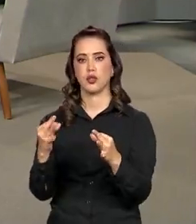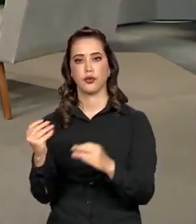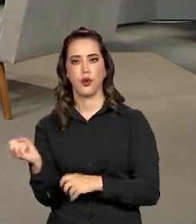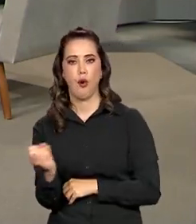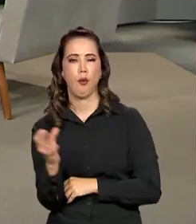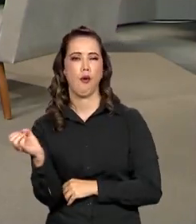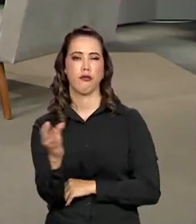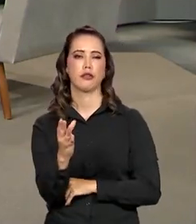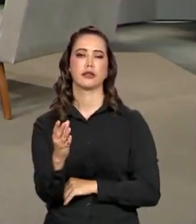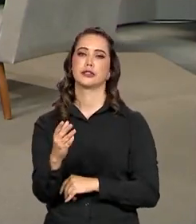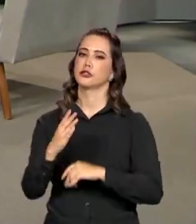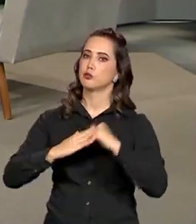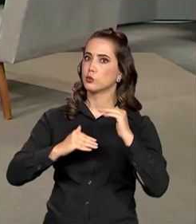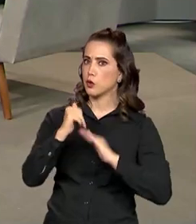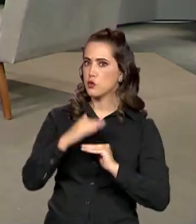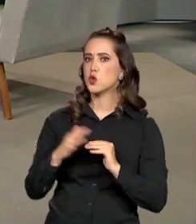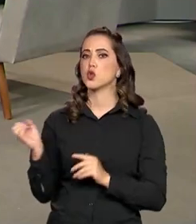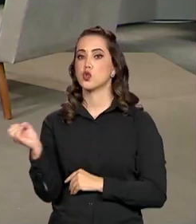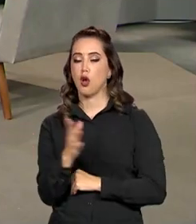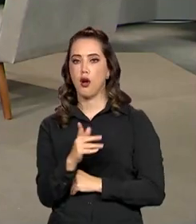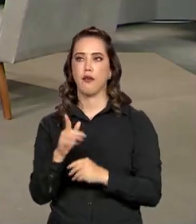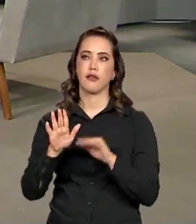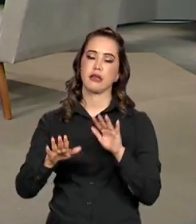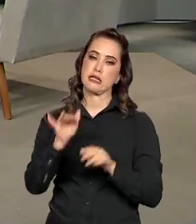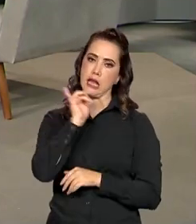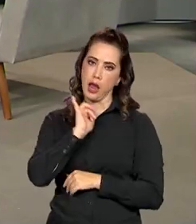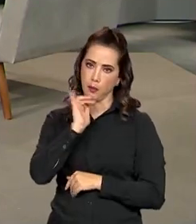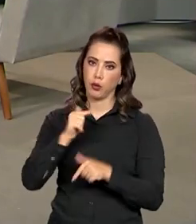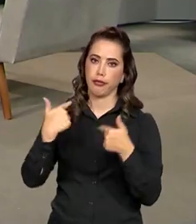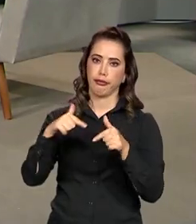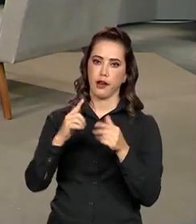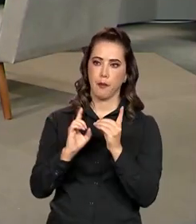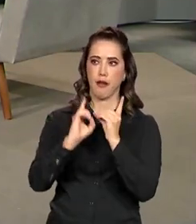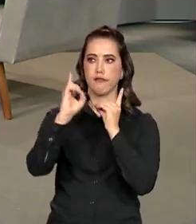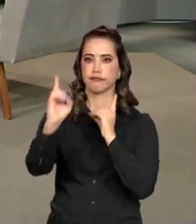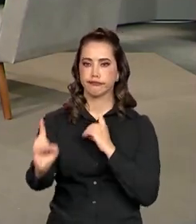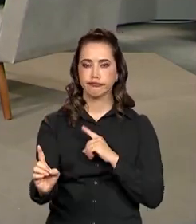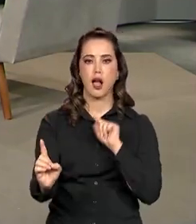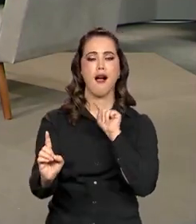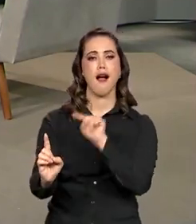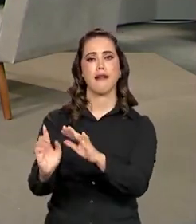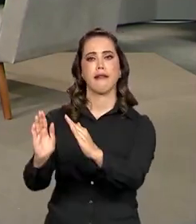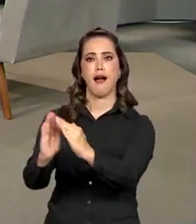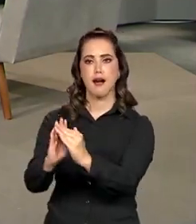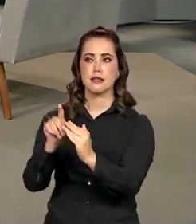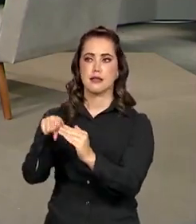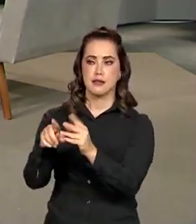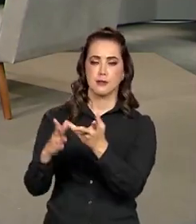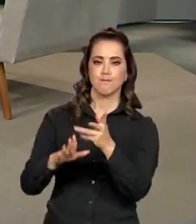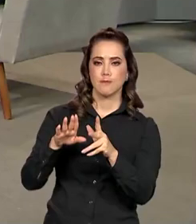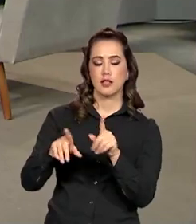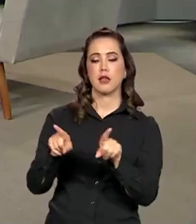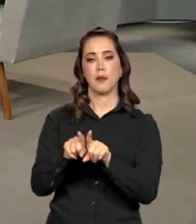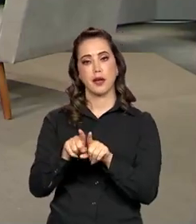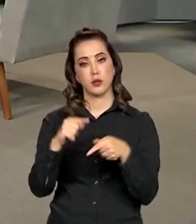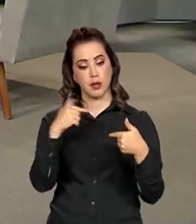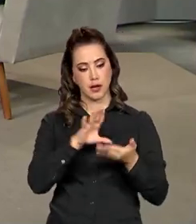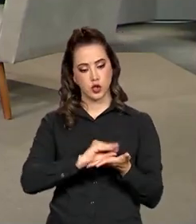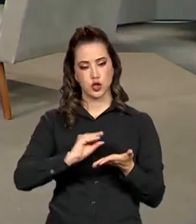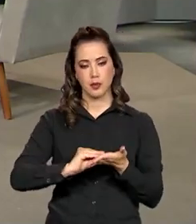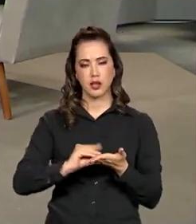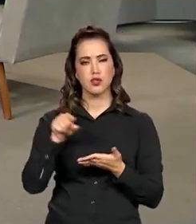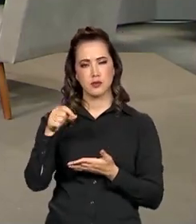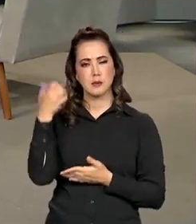profissões que surgiram que não existiam, trabalho remoto, por exemplo, e por fim a questão dos trabalhadores por aplicativos. Já vi o senhor